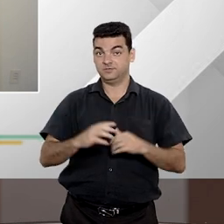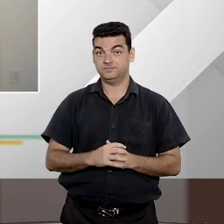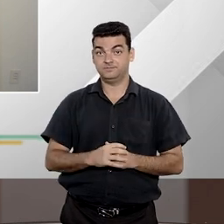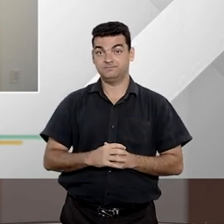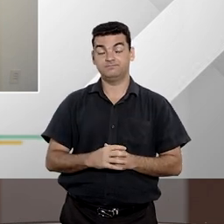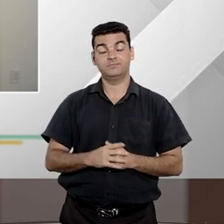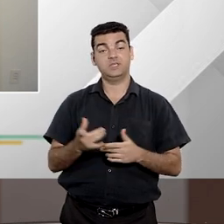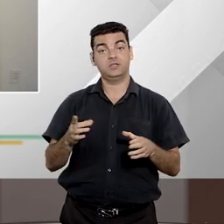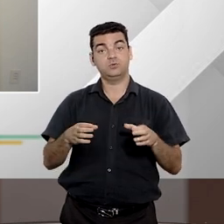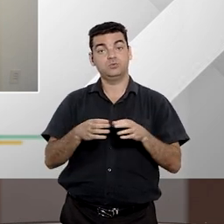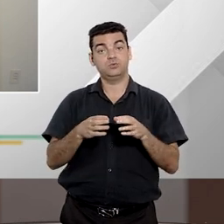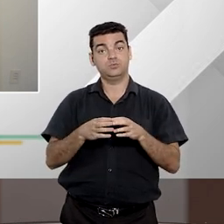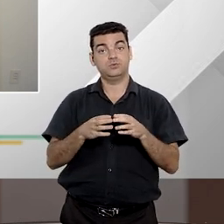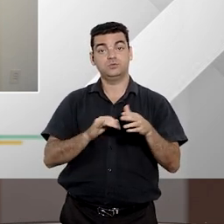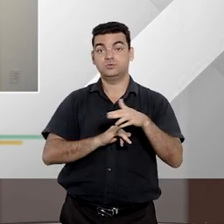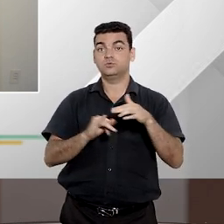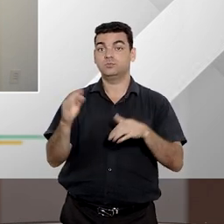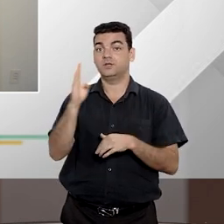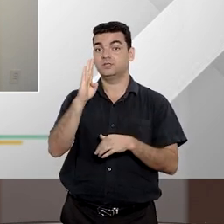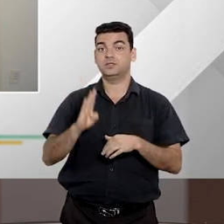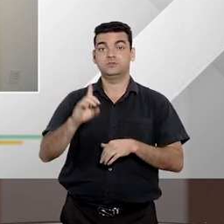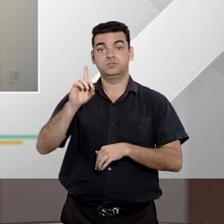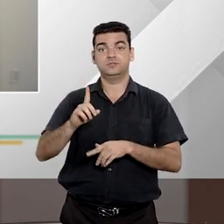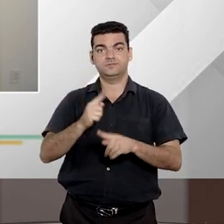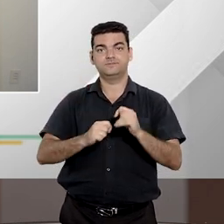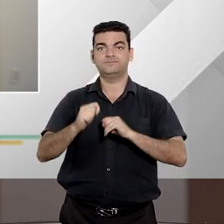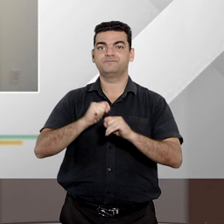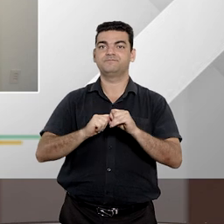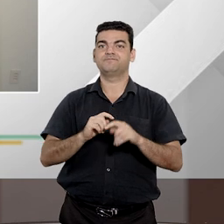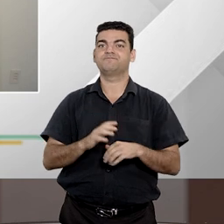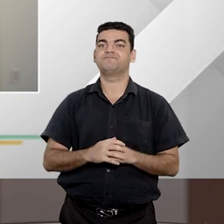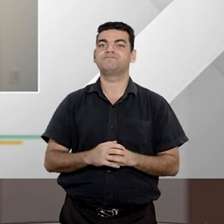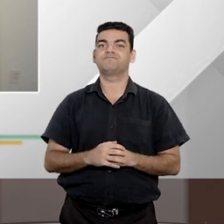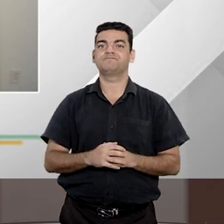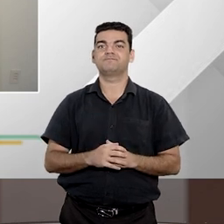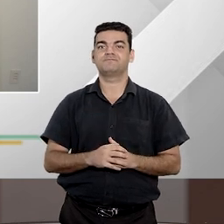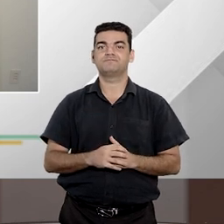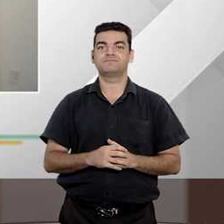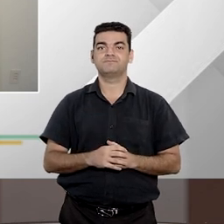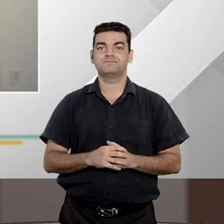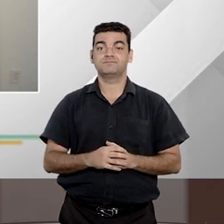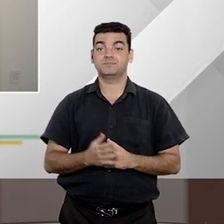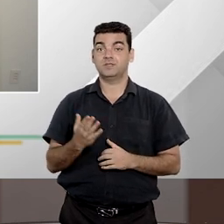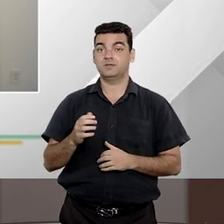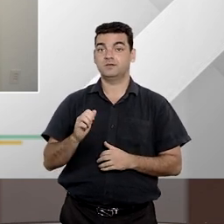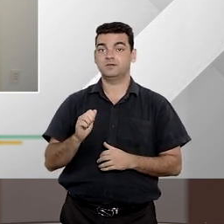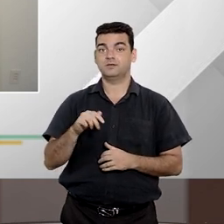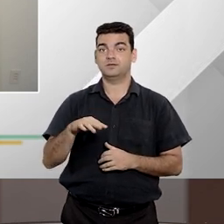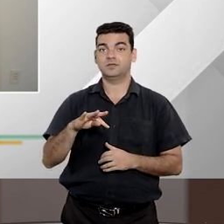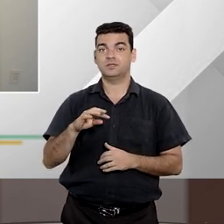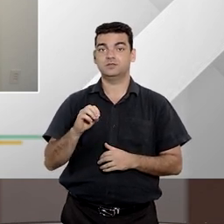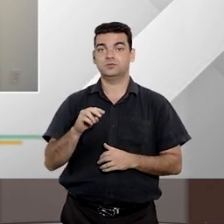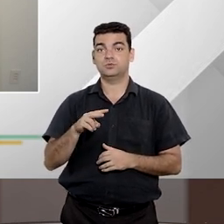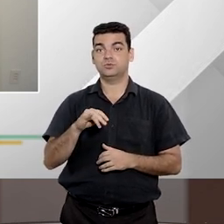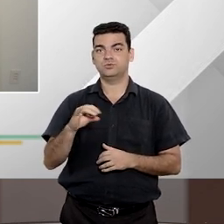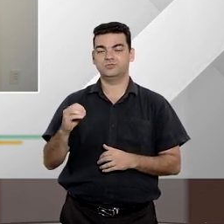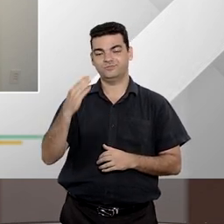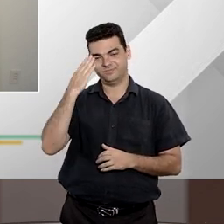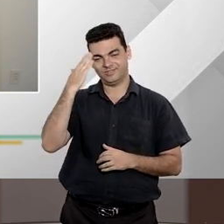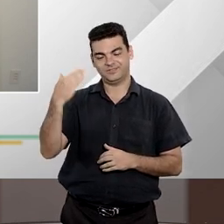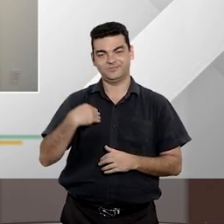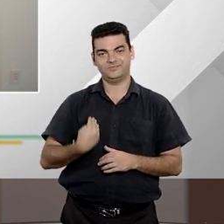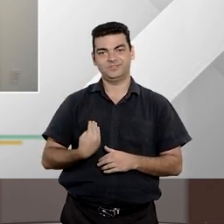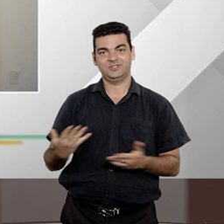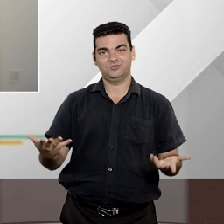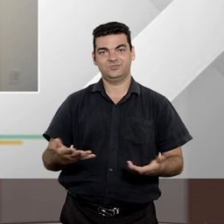e membro do Instituto Brasileiro de Direito Administrativo Sancionador. Antônio, muito bem-vindo também ao Entender